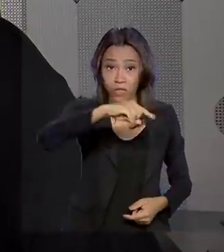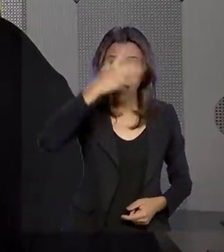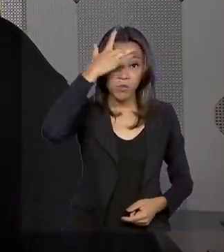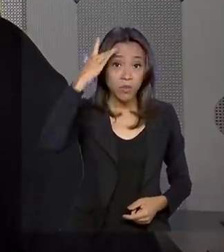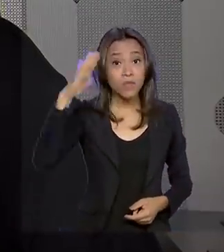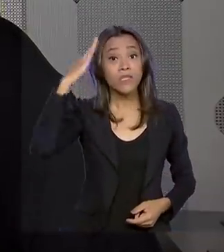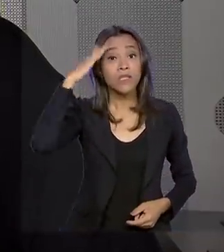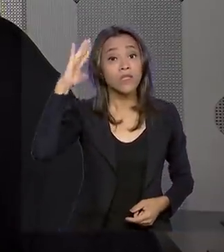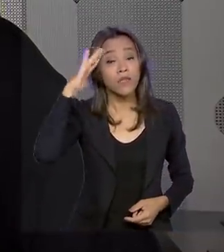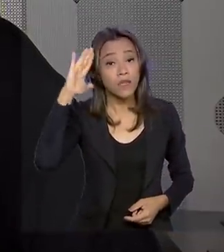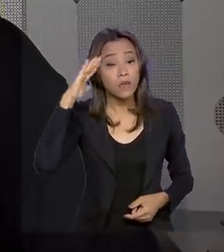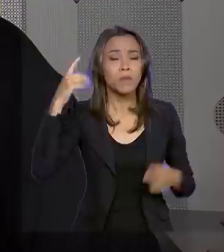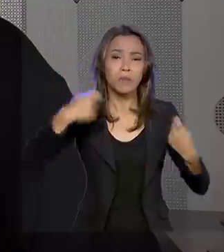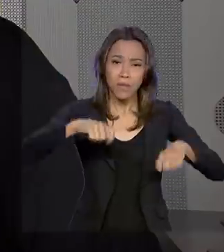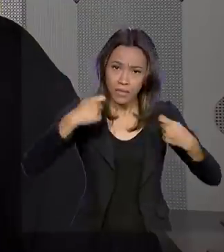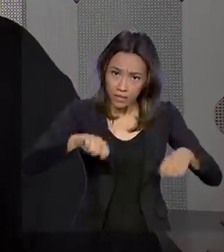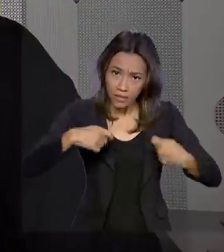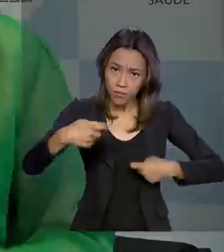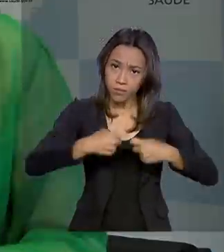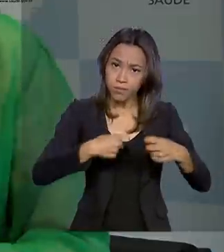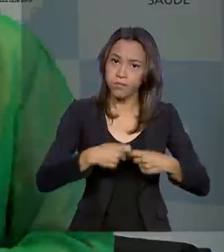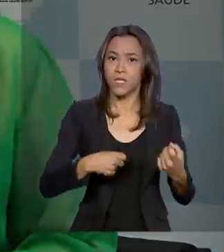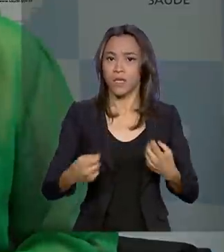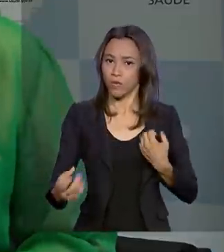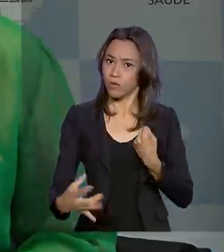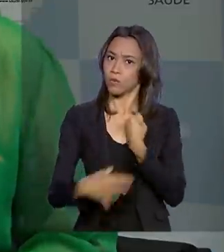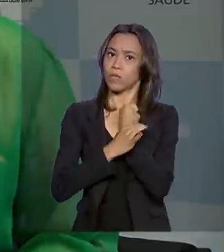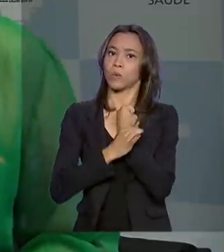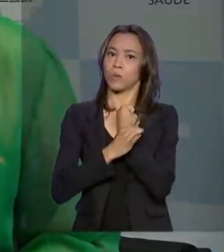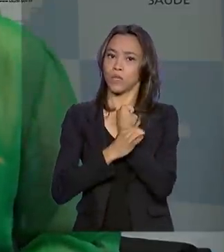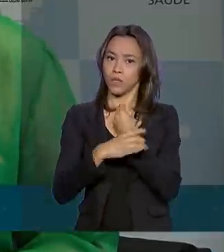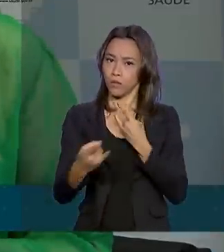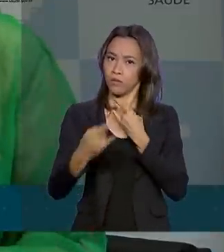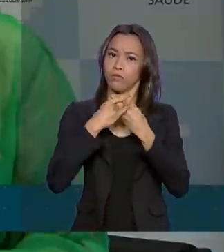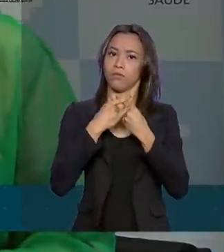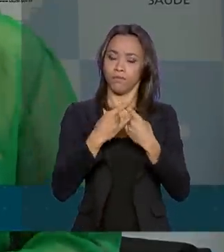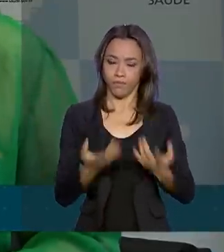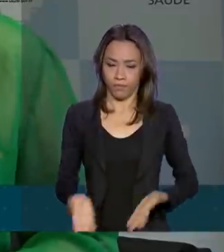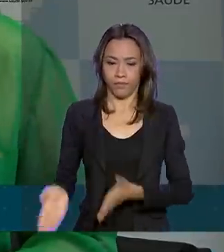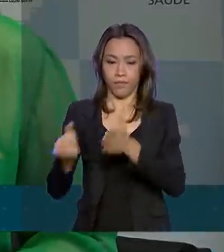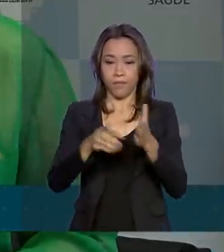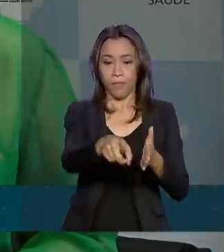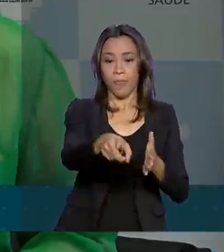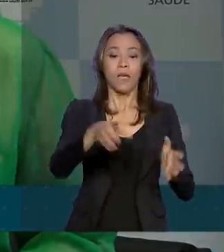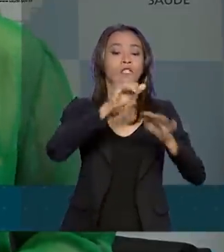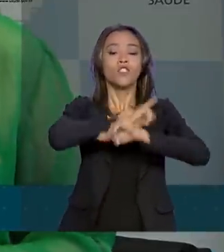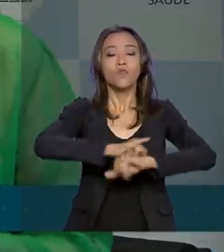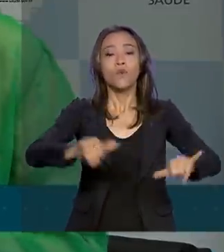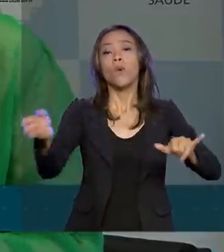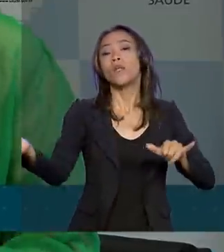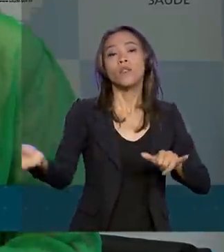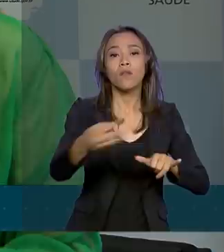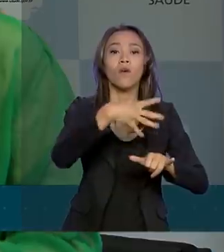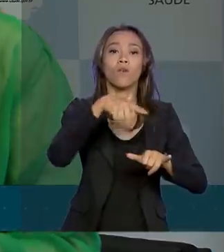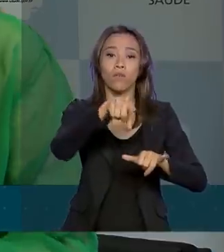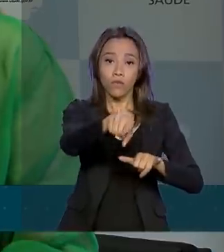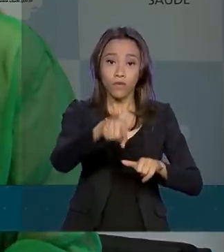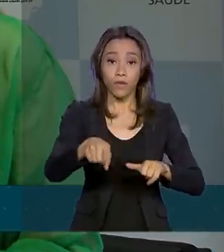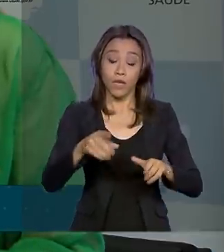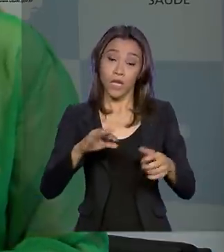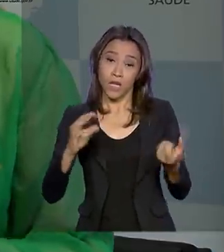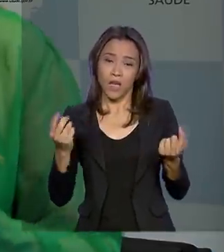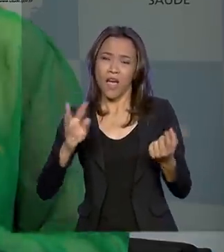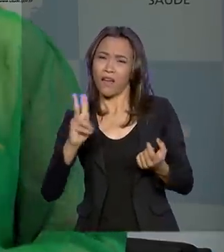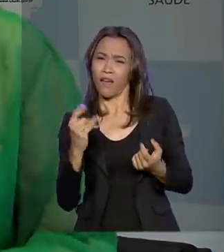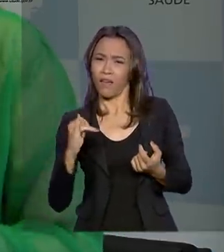necessidade da prática do sexo seguro. O Ministério da Saúde lançou a nova campanha de prevenção ao HIV e